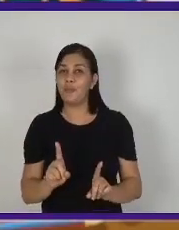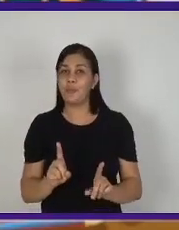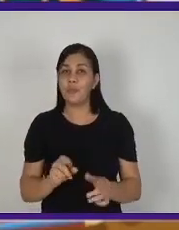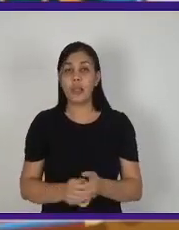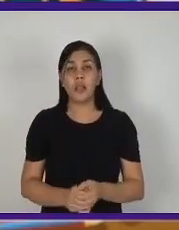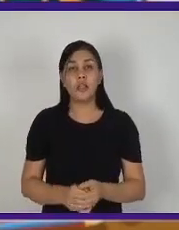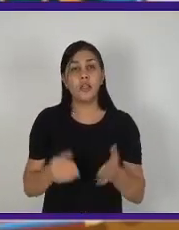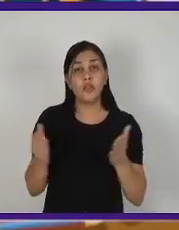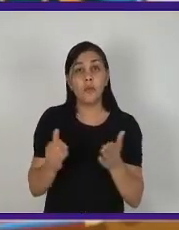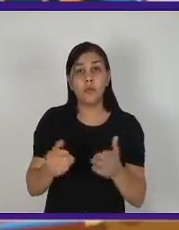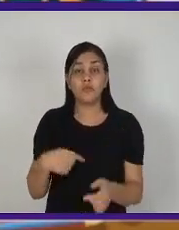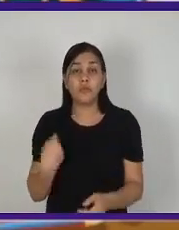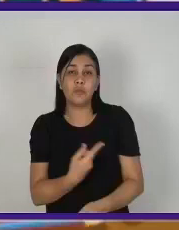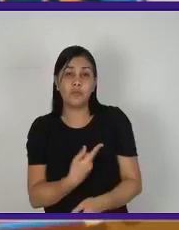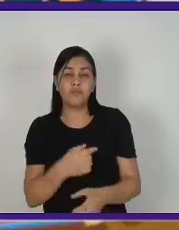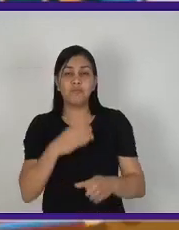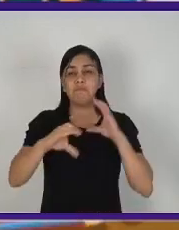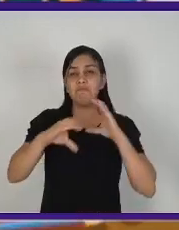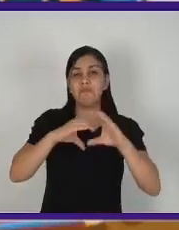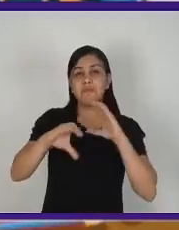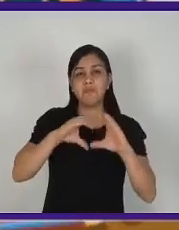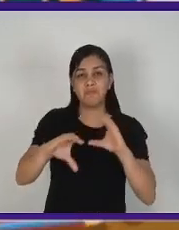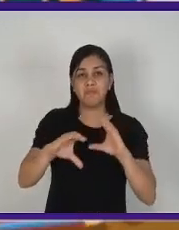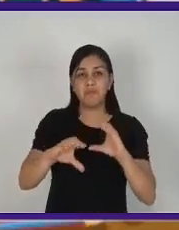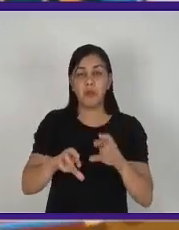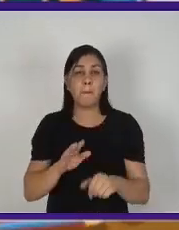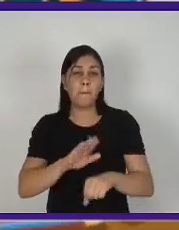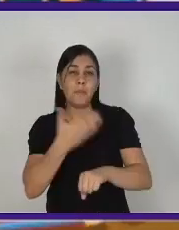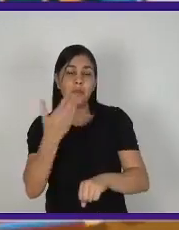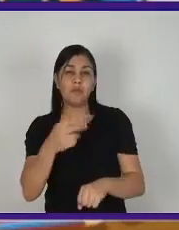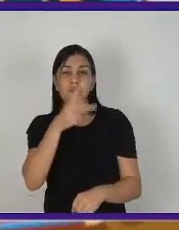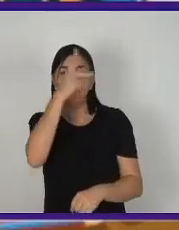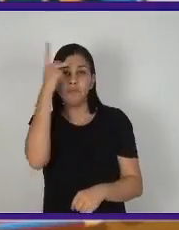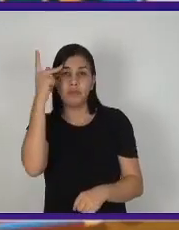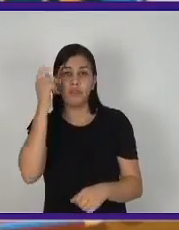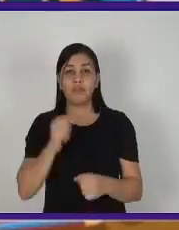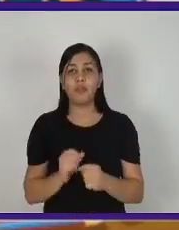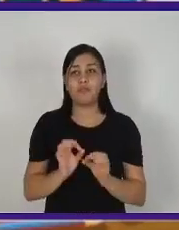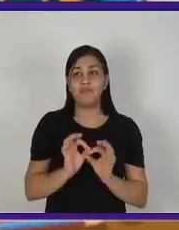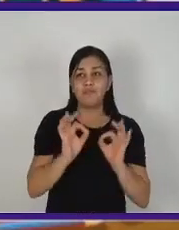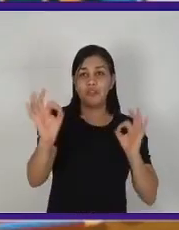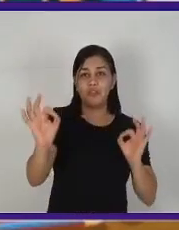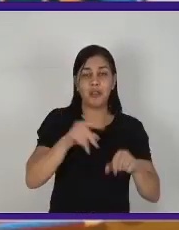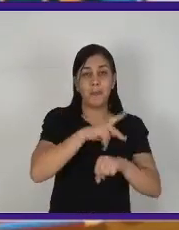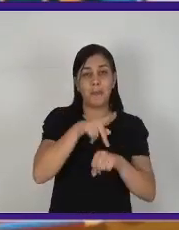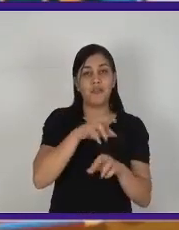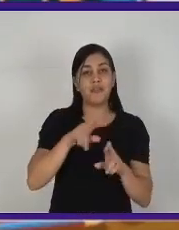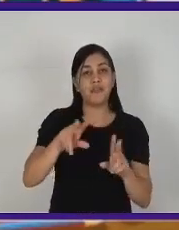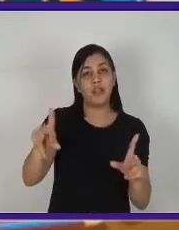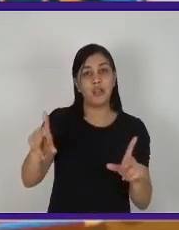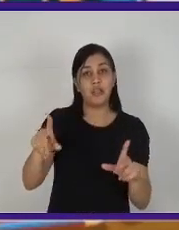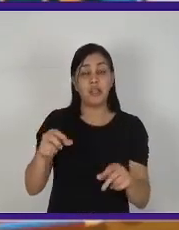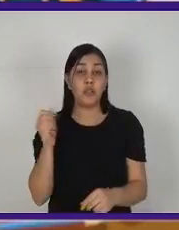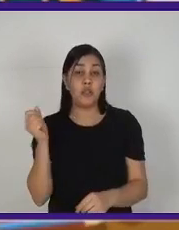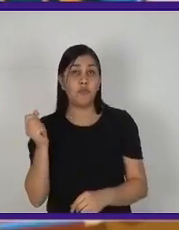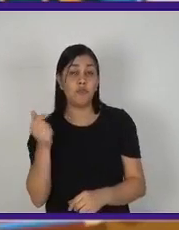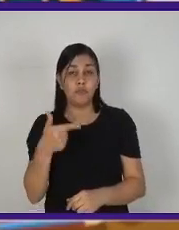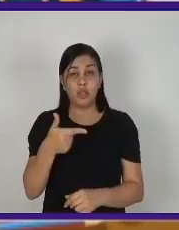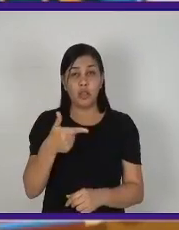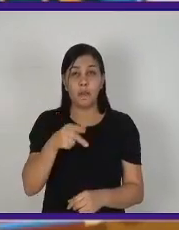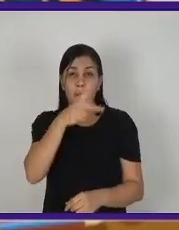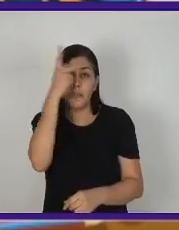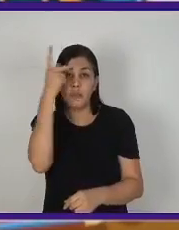vezes, até se comunica mais com pessoas que moram fora do que com pessoas do nosso próprio convívio em casa, por exemplo.